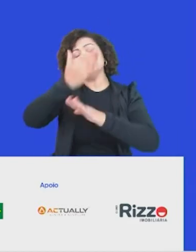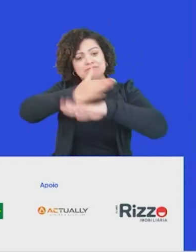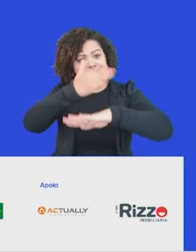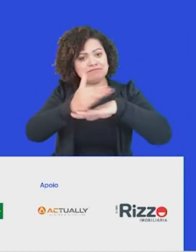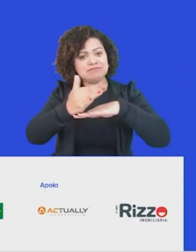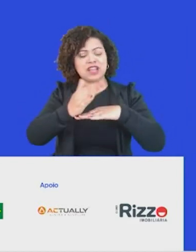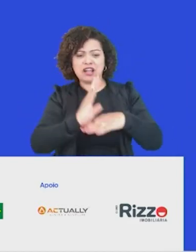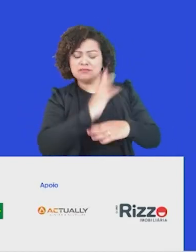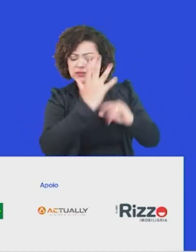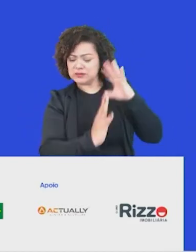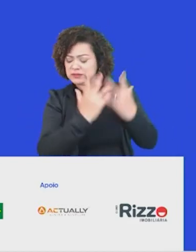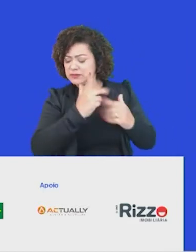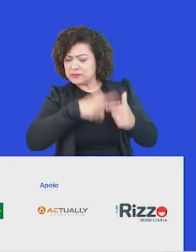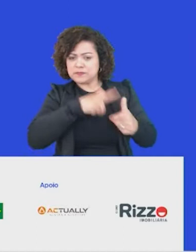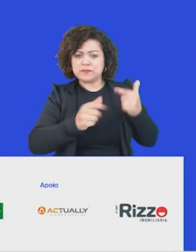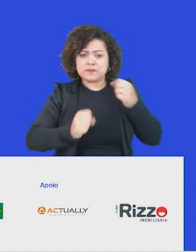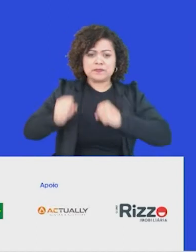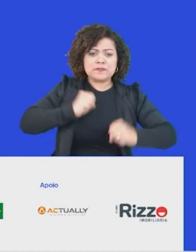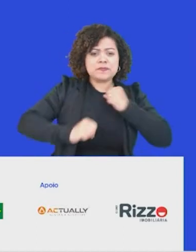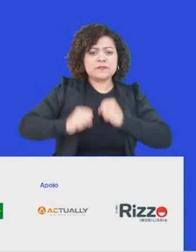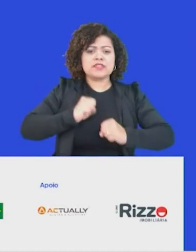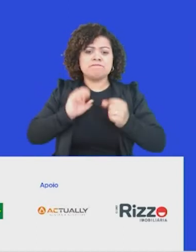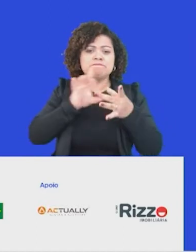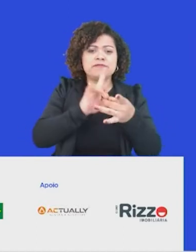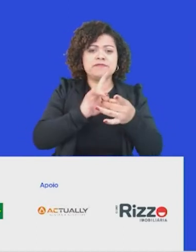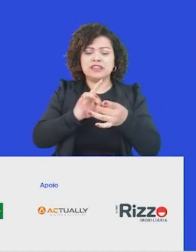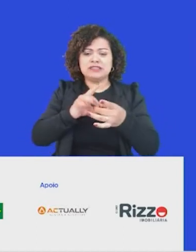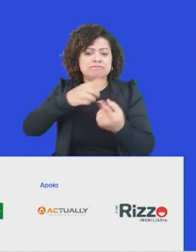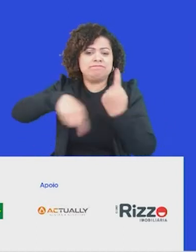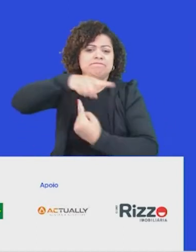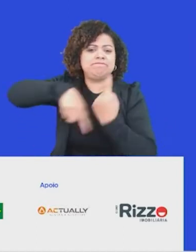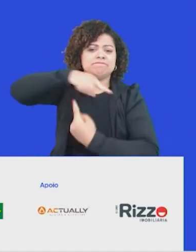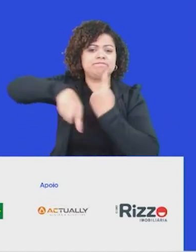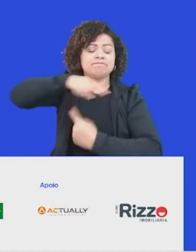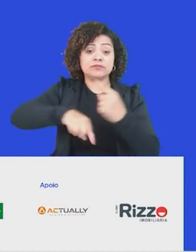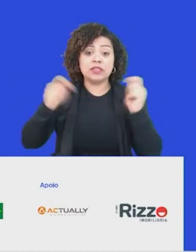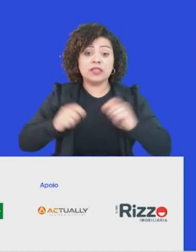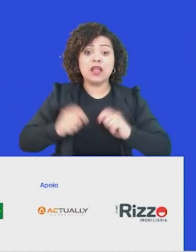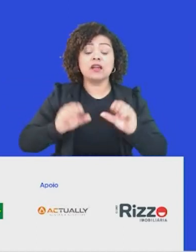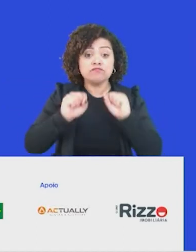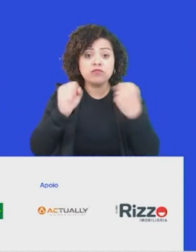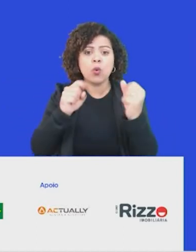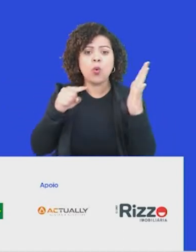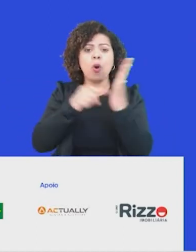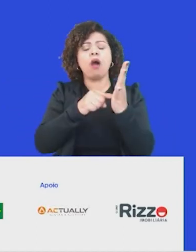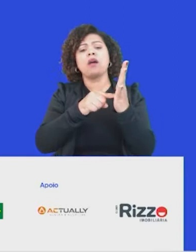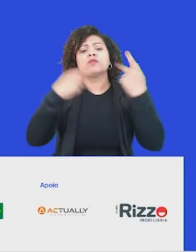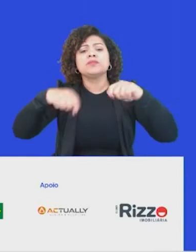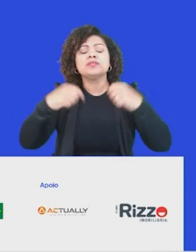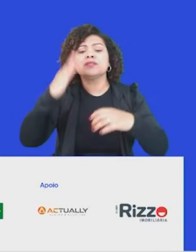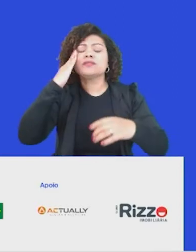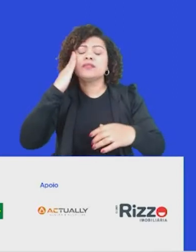e evoluir com uma crise, a ansiedade demanda conexão, a não linearidade demanda possibilidade, de a gente estabelecer uma leitura